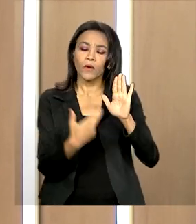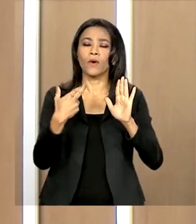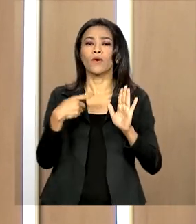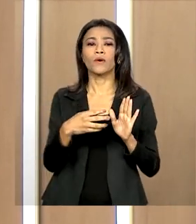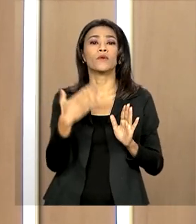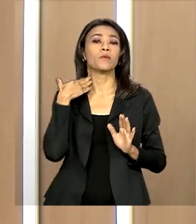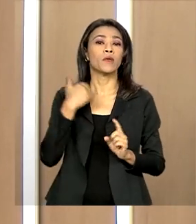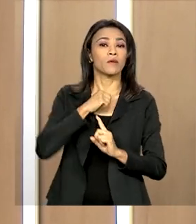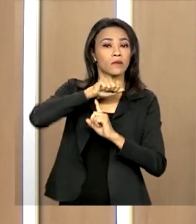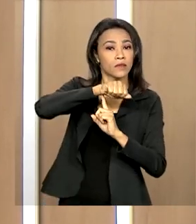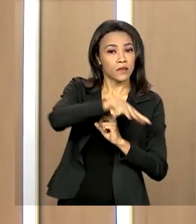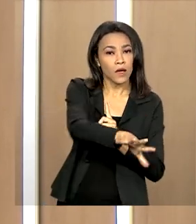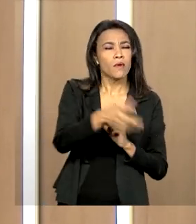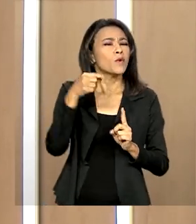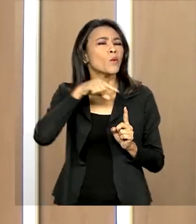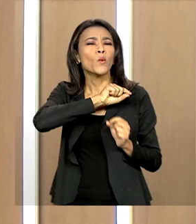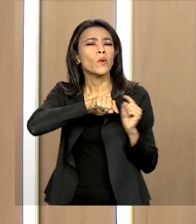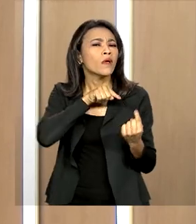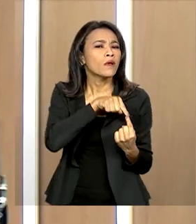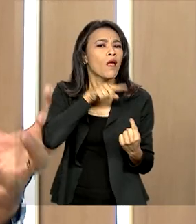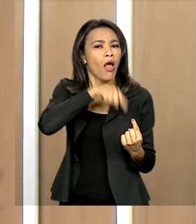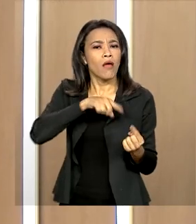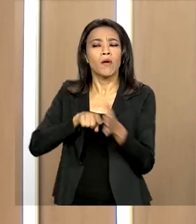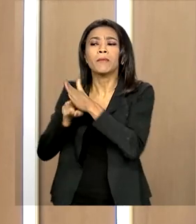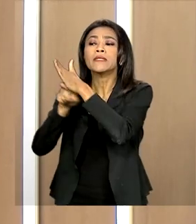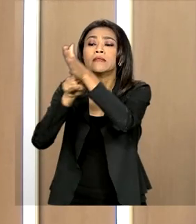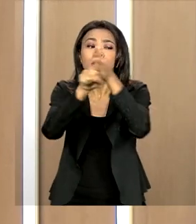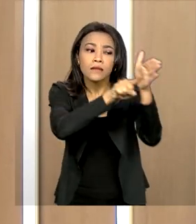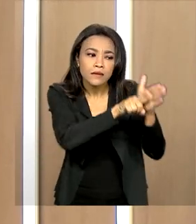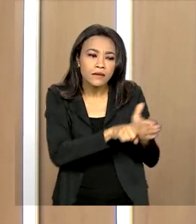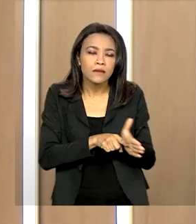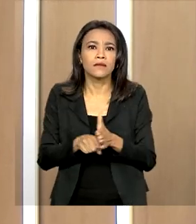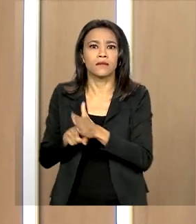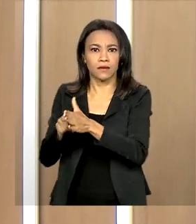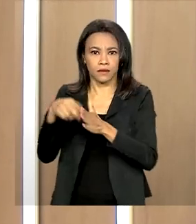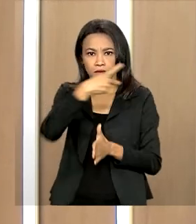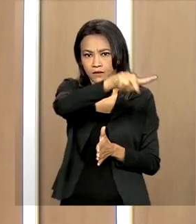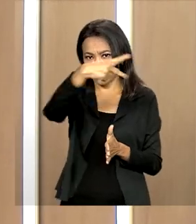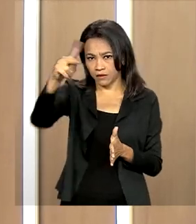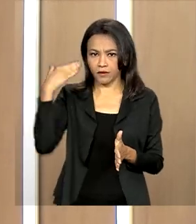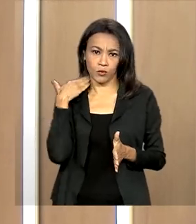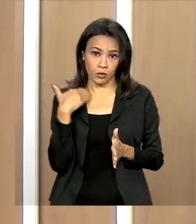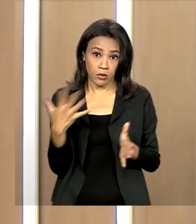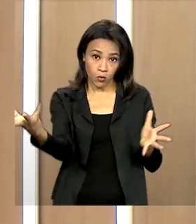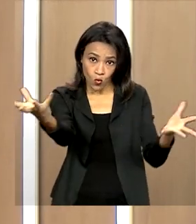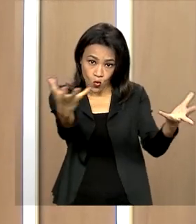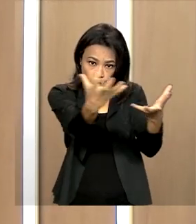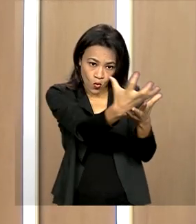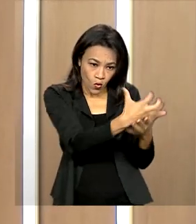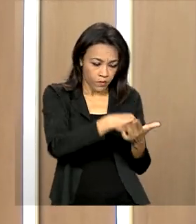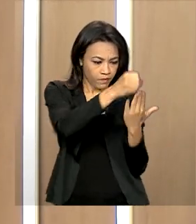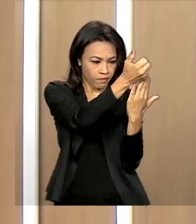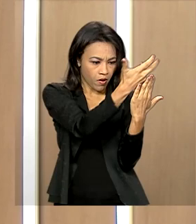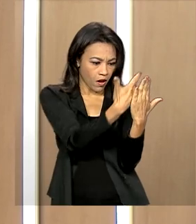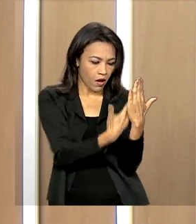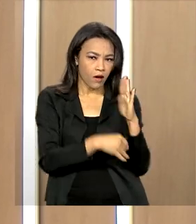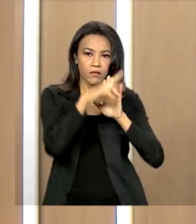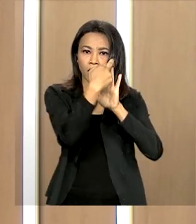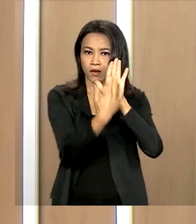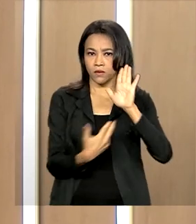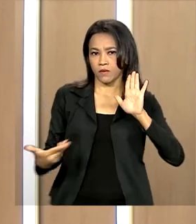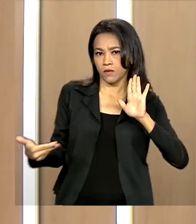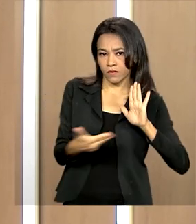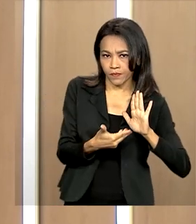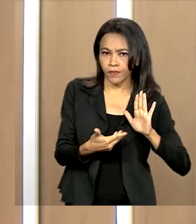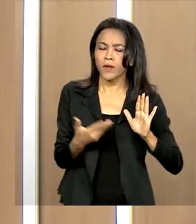os agentes financeiros, os agentes de investimento que atuam no mercado privado. E qual a razão, então, da manutenção